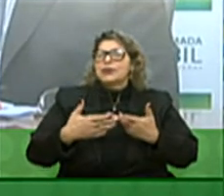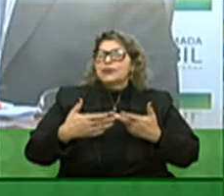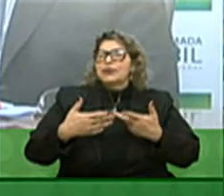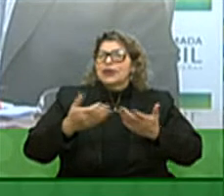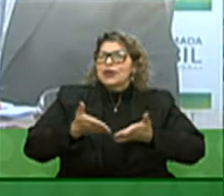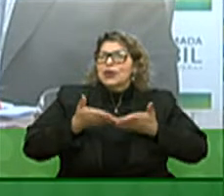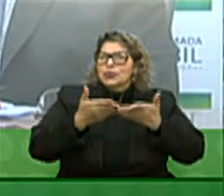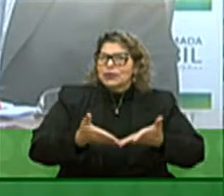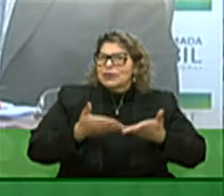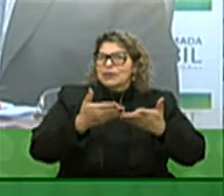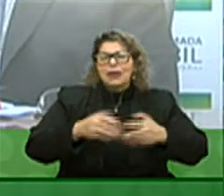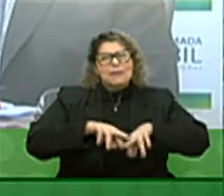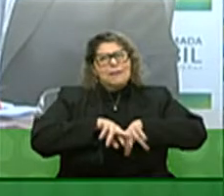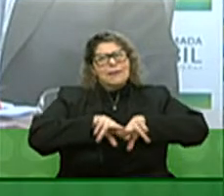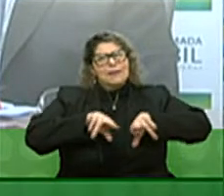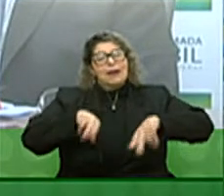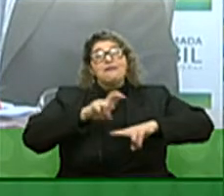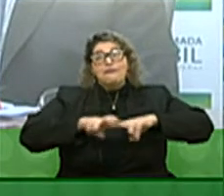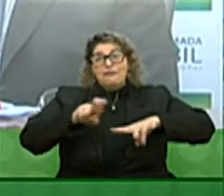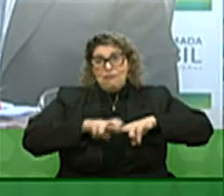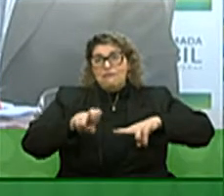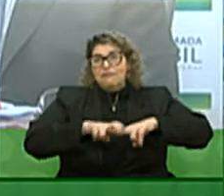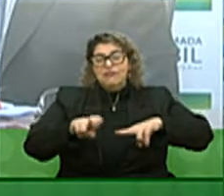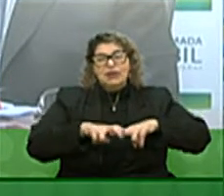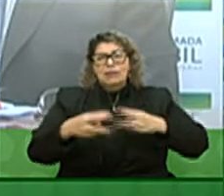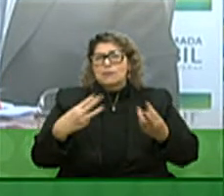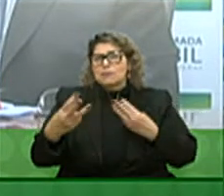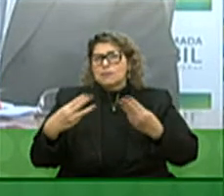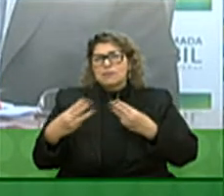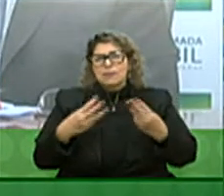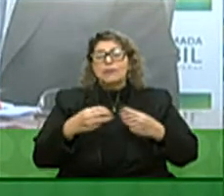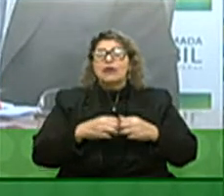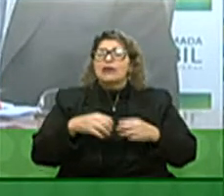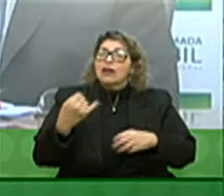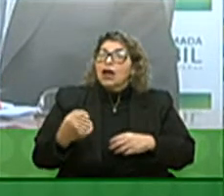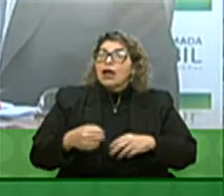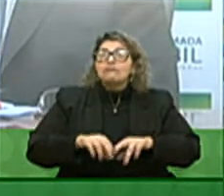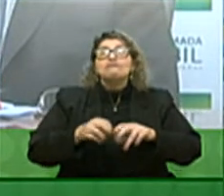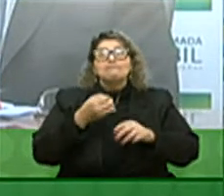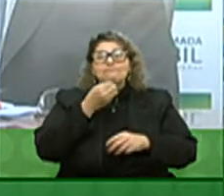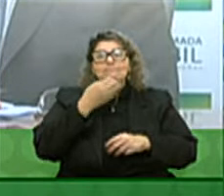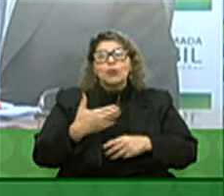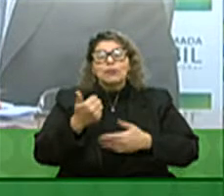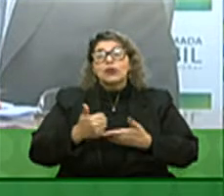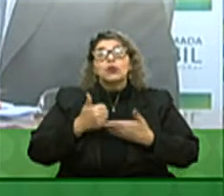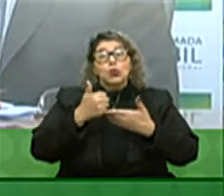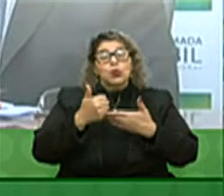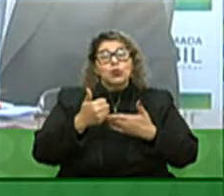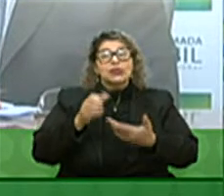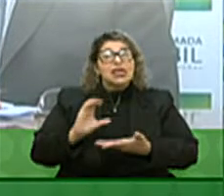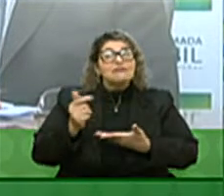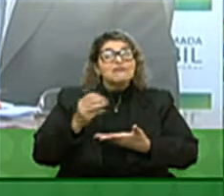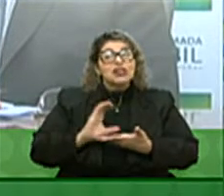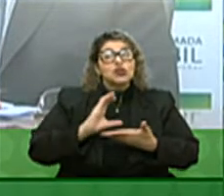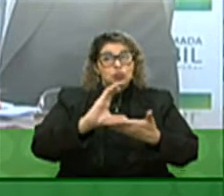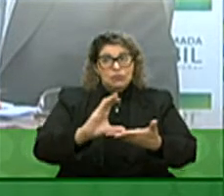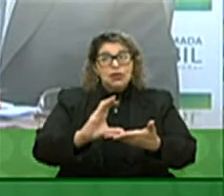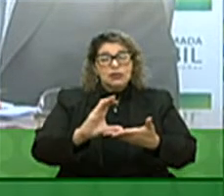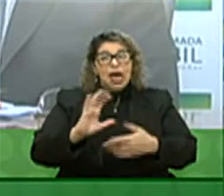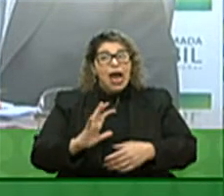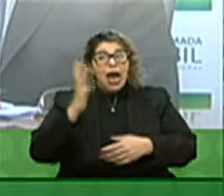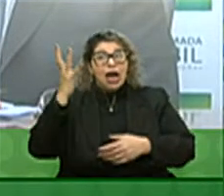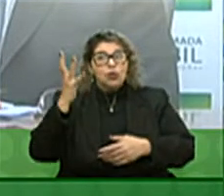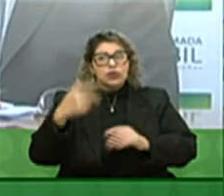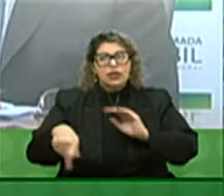enfim de ferrovias isso faz toda a diferença para que os investimentos aconteçam aqui no